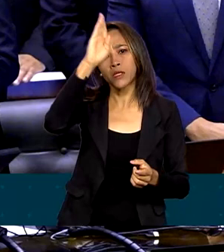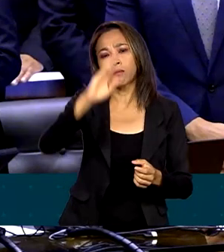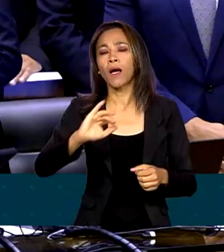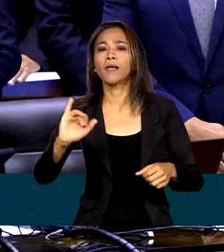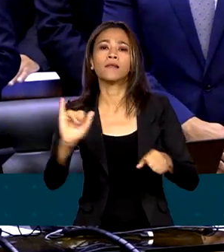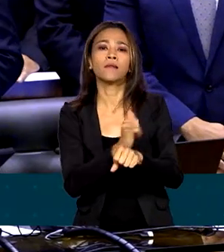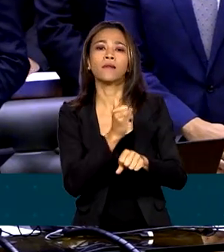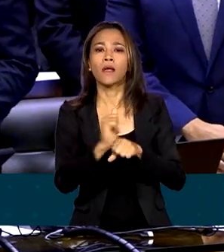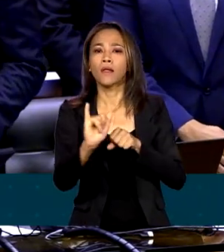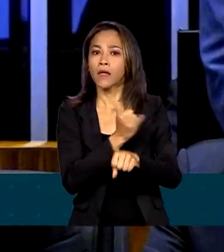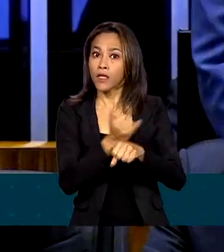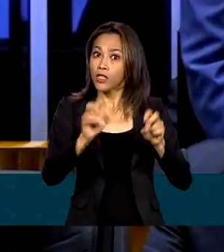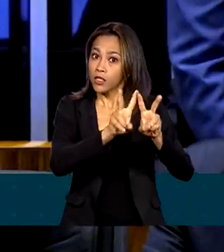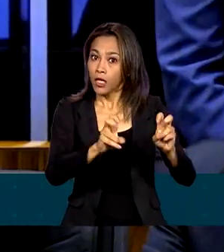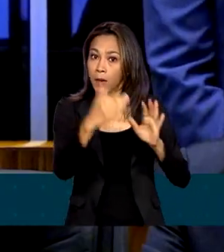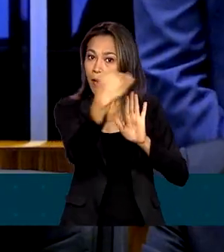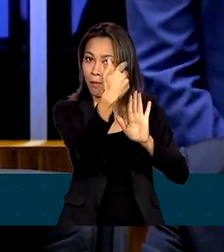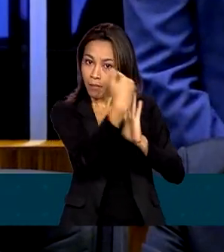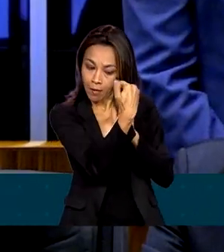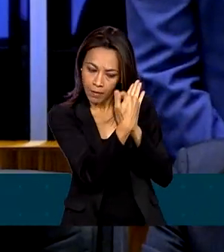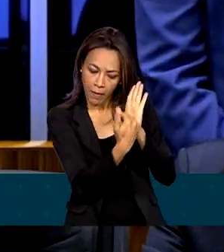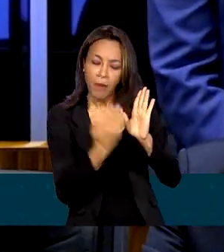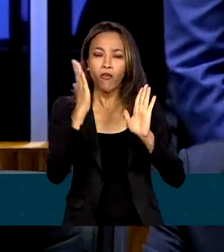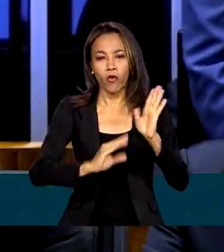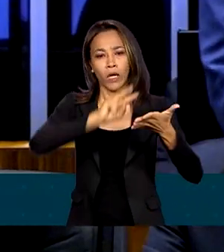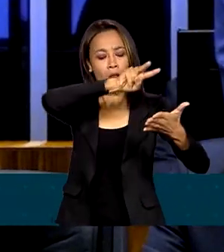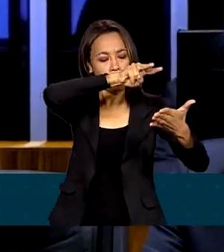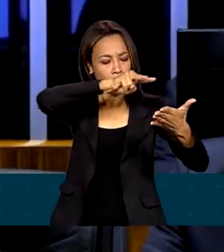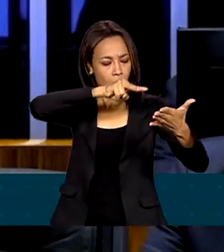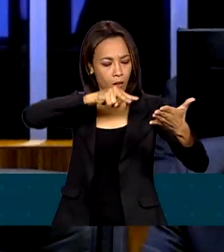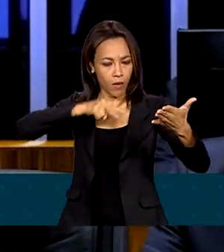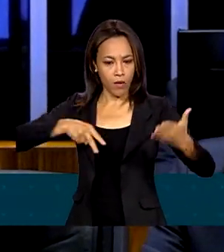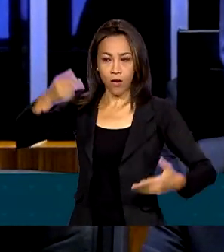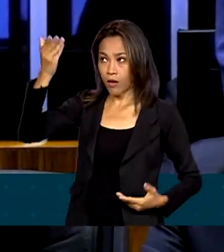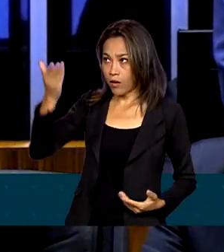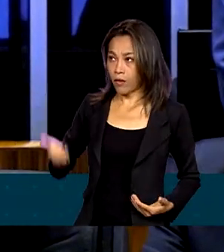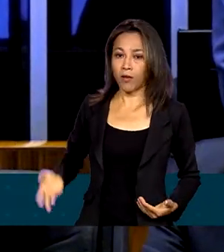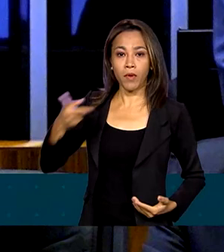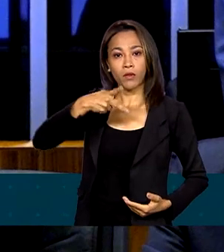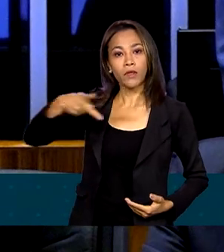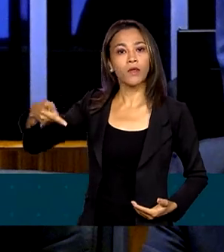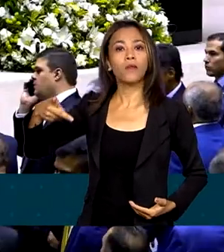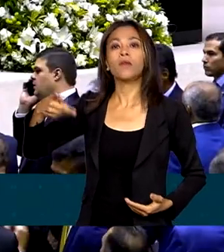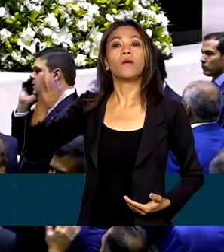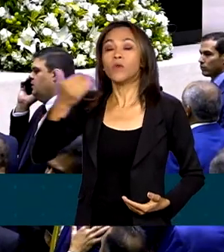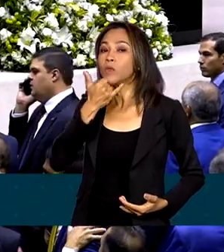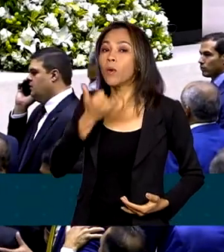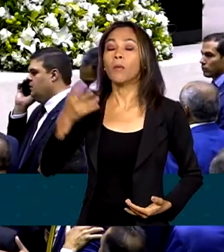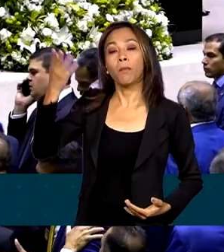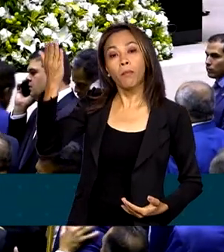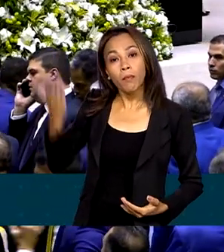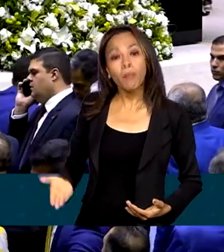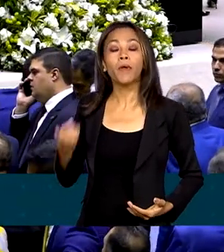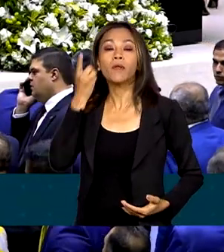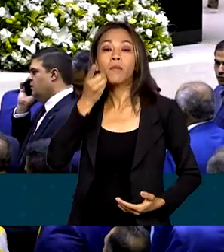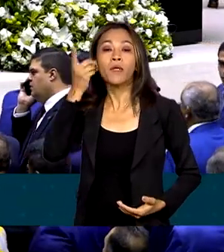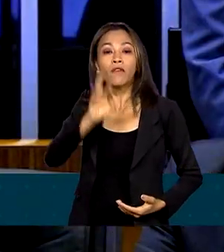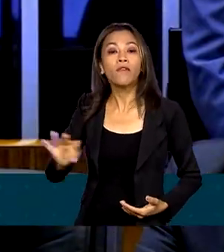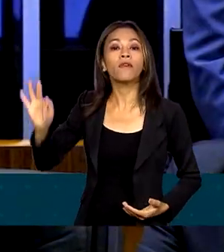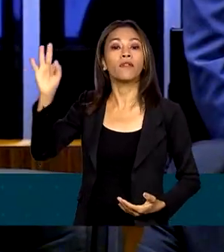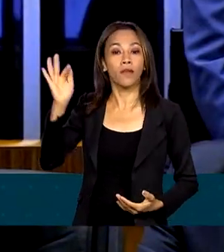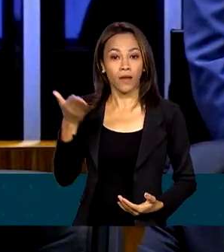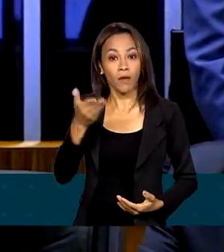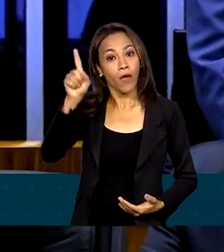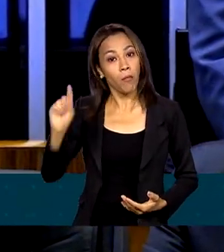para o ano de 2023, foi lida no plenário da Câmara pelo deputado federal Luciano Bivar, primeiro secretário do Congresso.